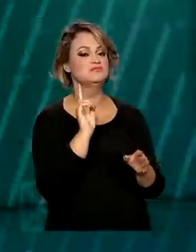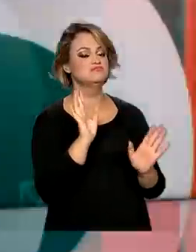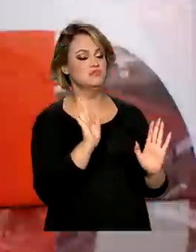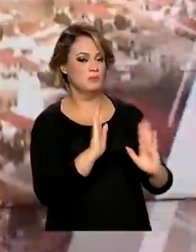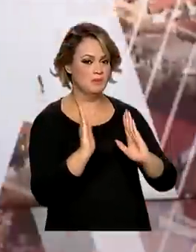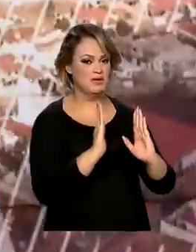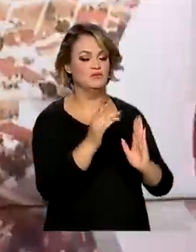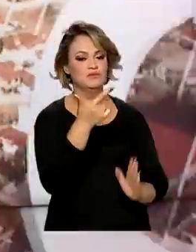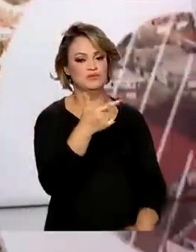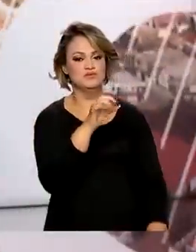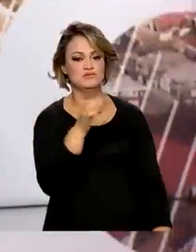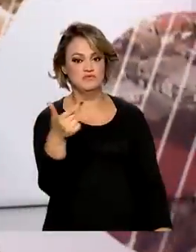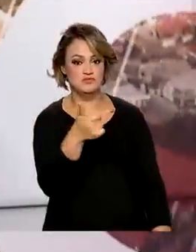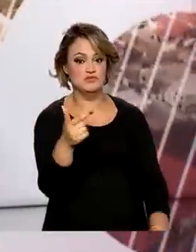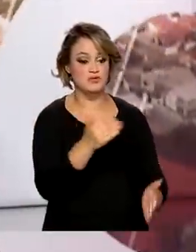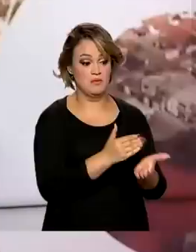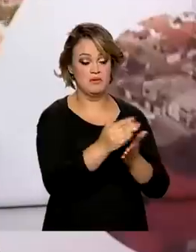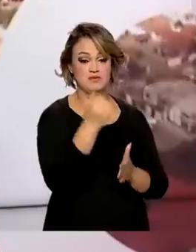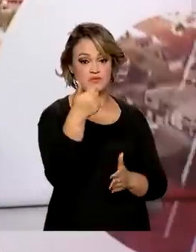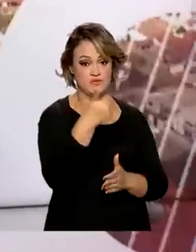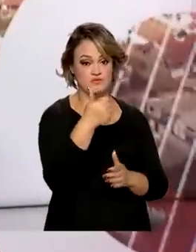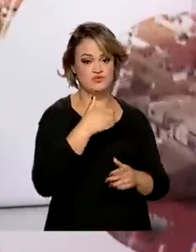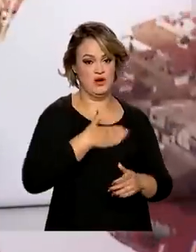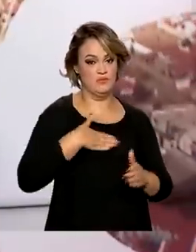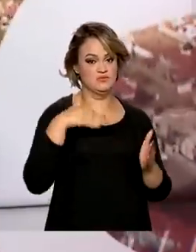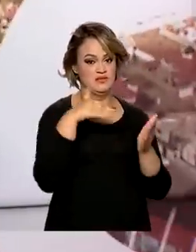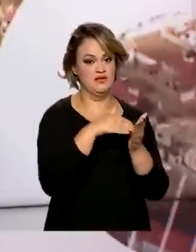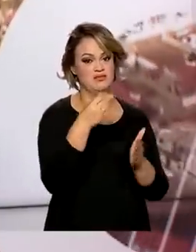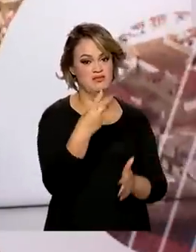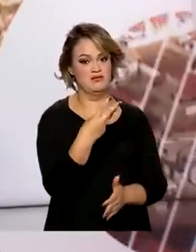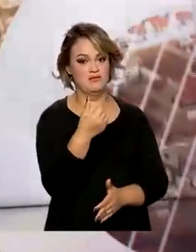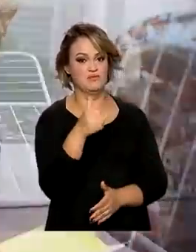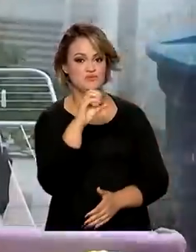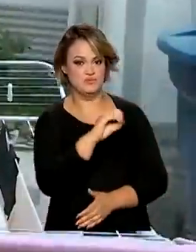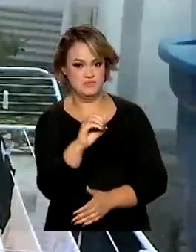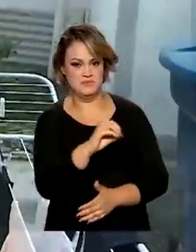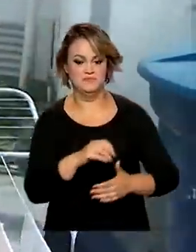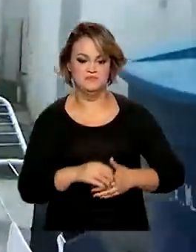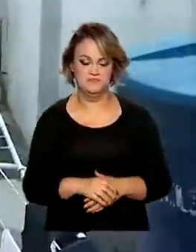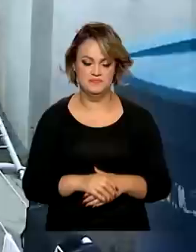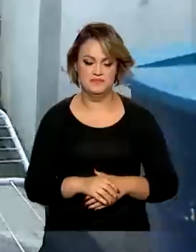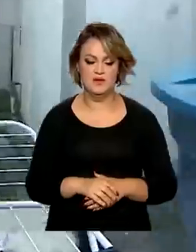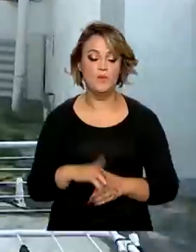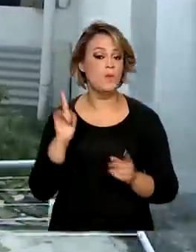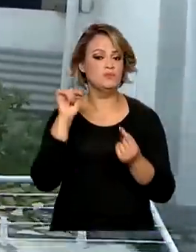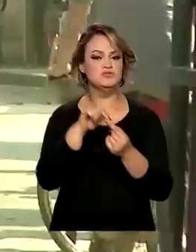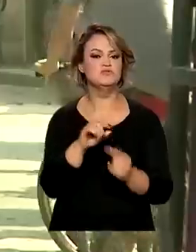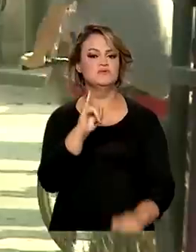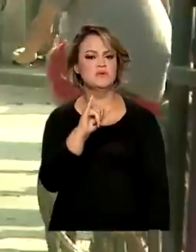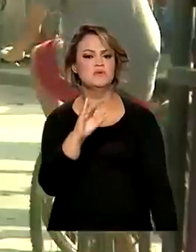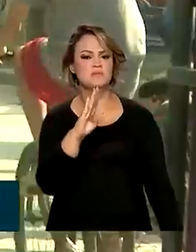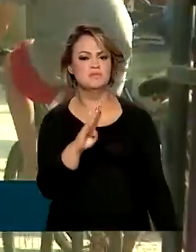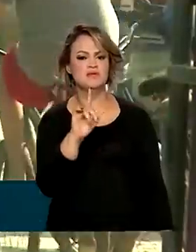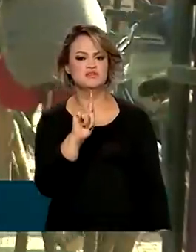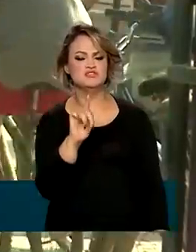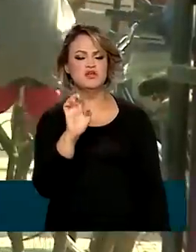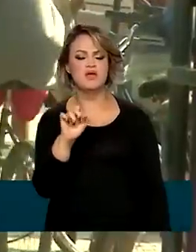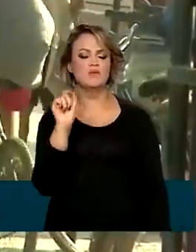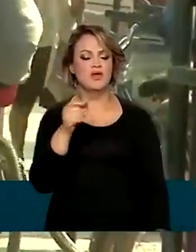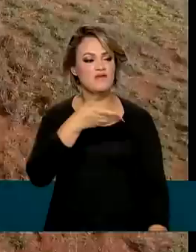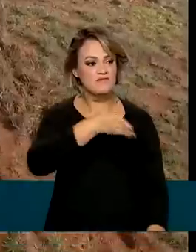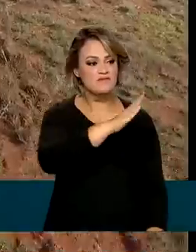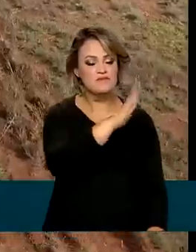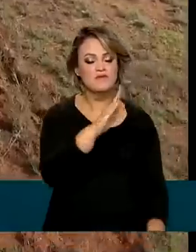que começa em 1º de agosto e vai até 31 de outubro. A meta do IBGE é visitar regiões